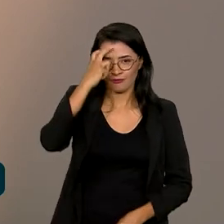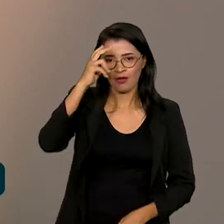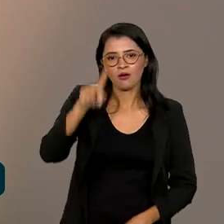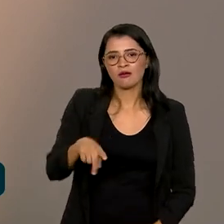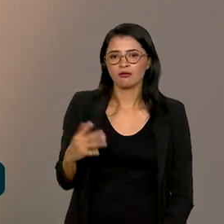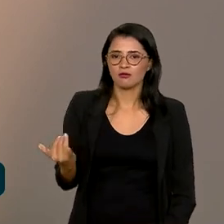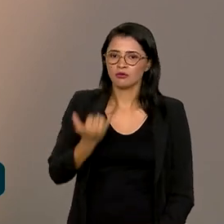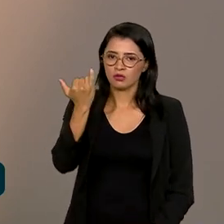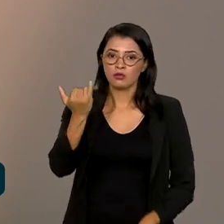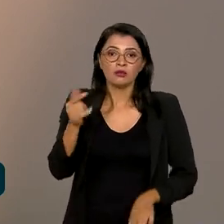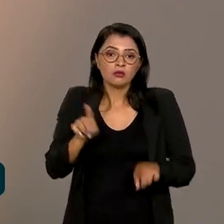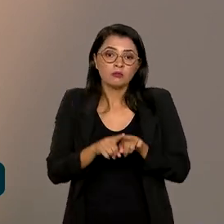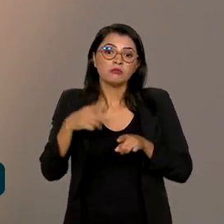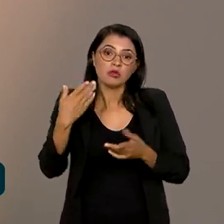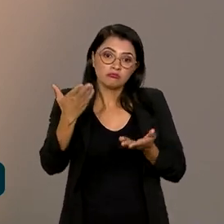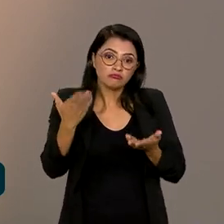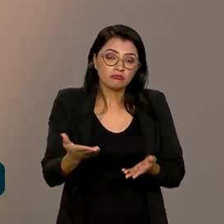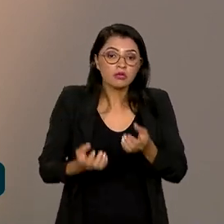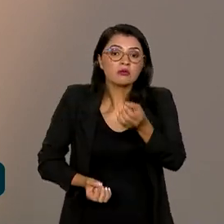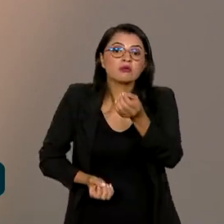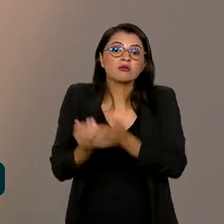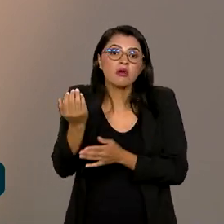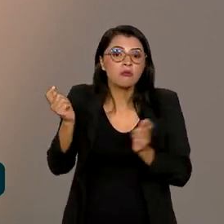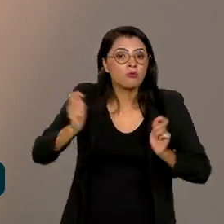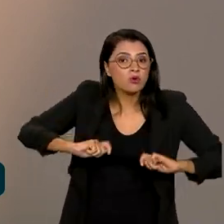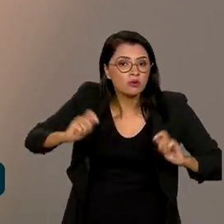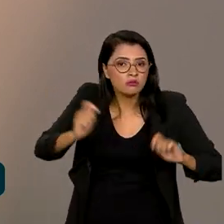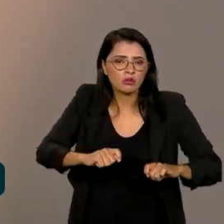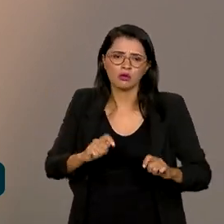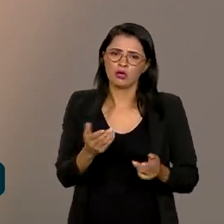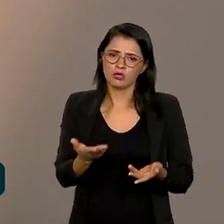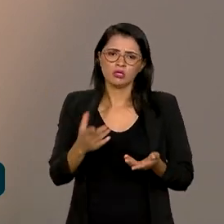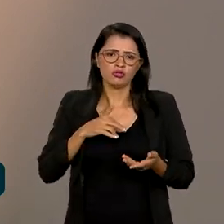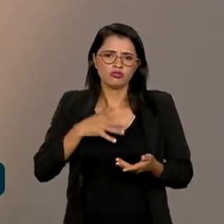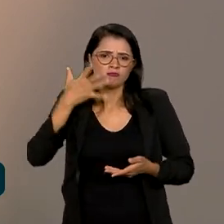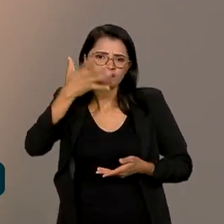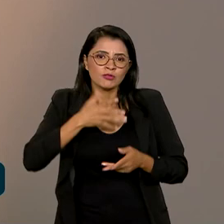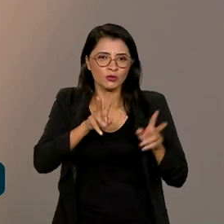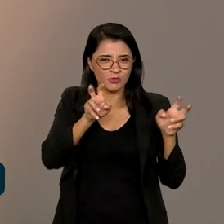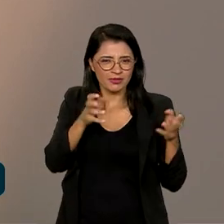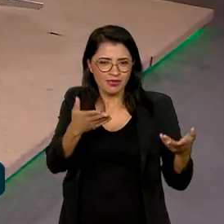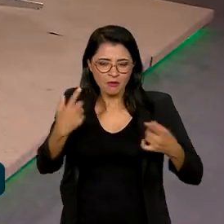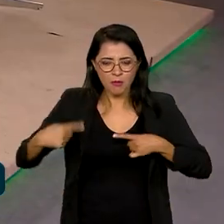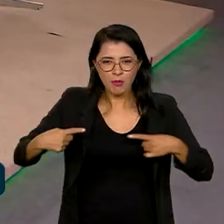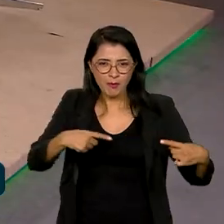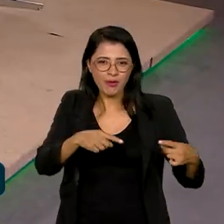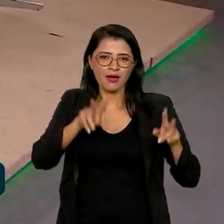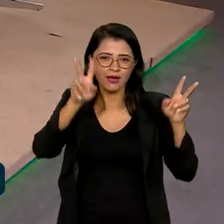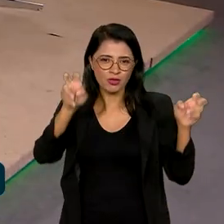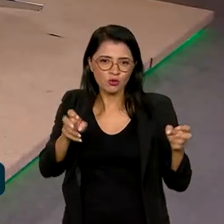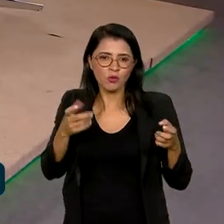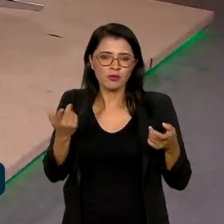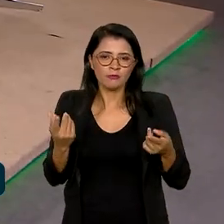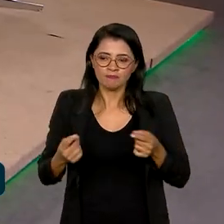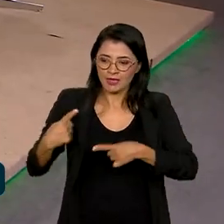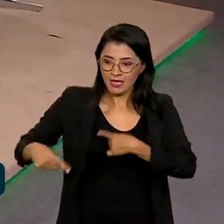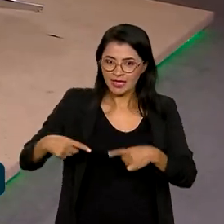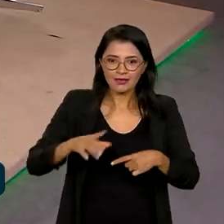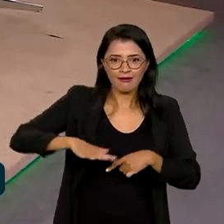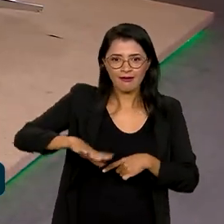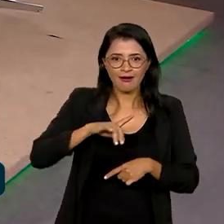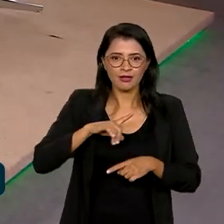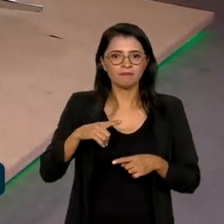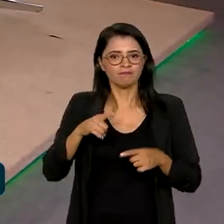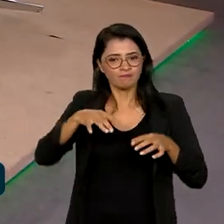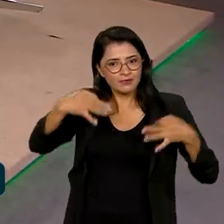Então, você também criar essa possibilidade de falar sobre isso, discutir sobre essa implementação, da integridade